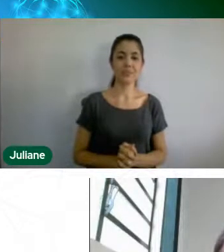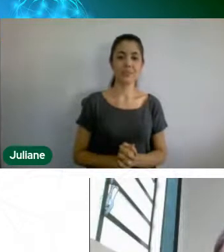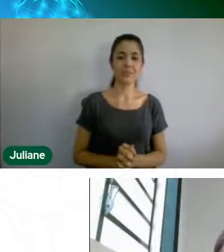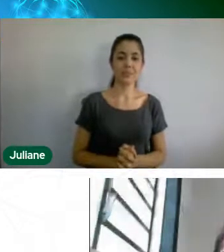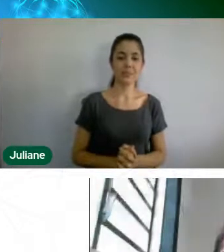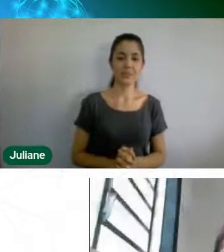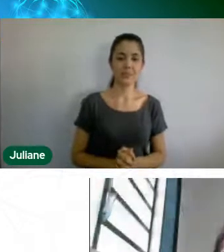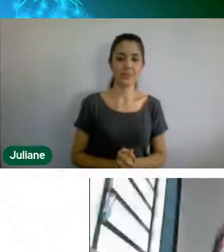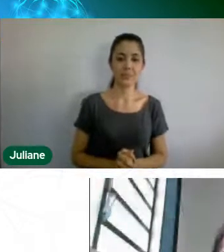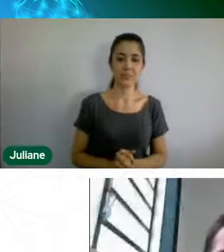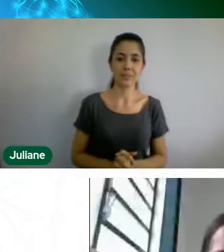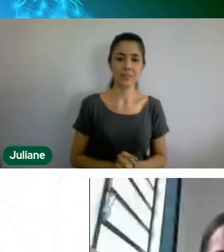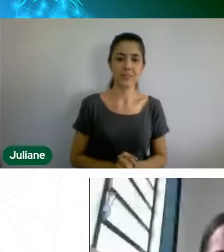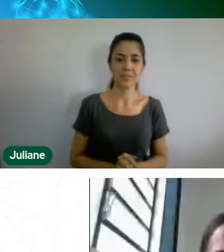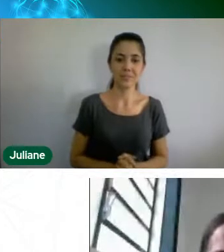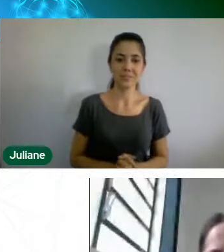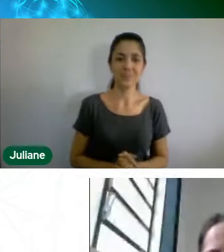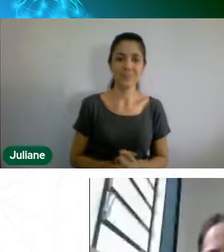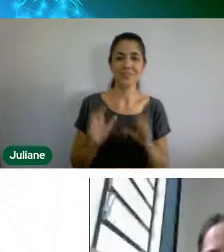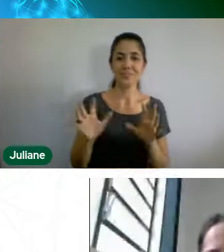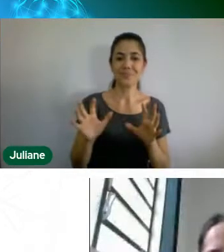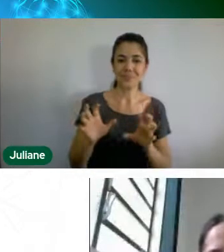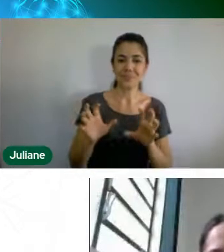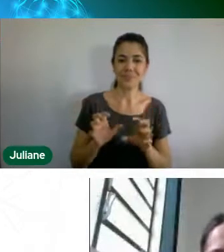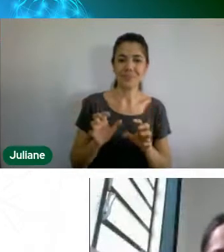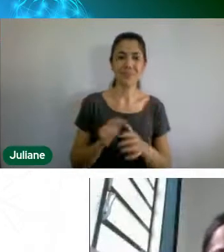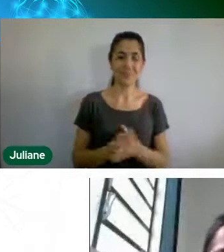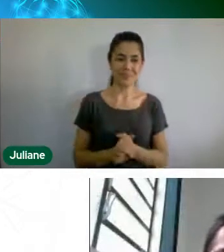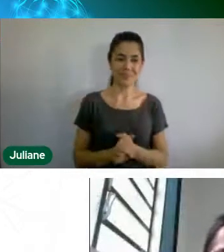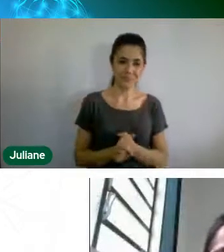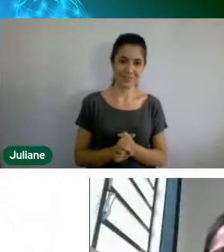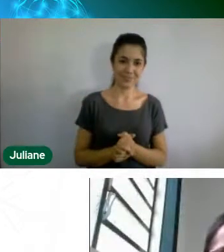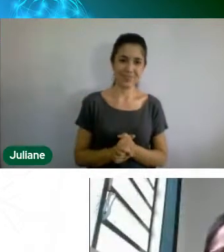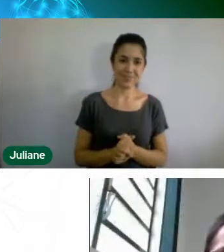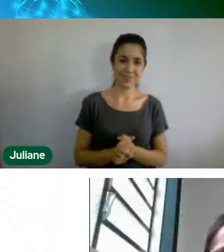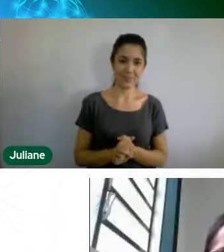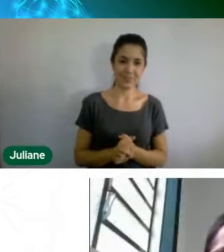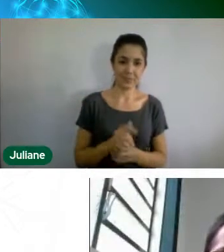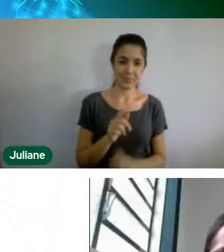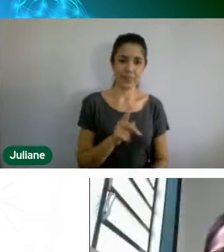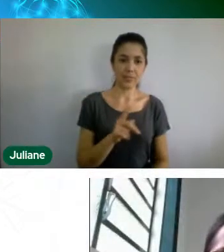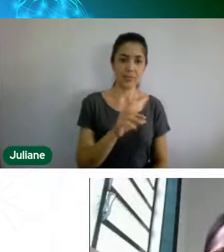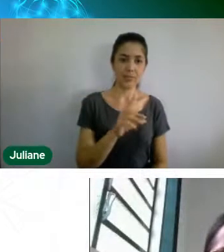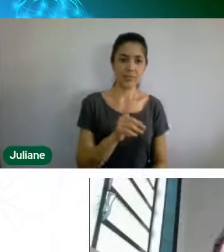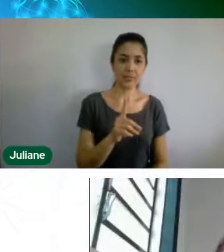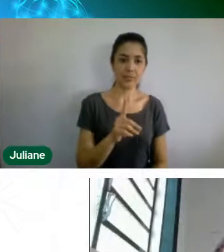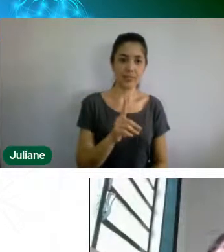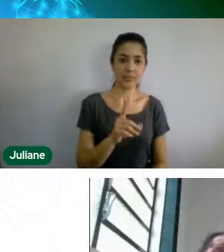Ela está travada. Foi bom, hora de ir? Ah, deu, tá.